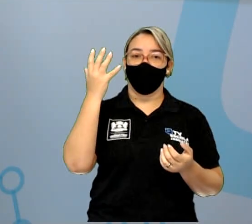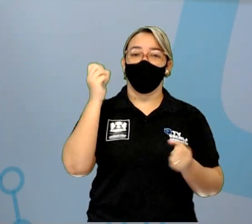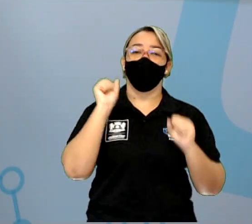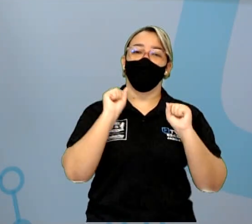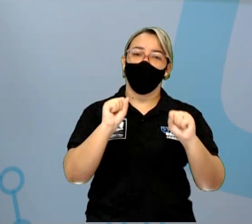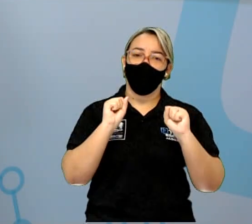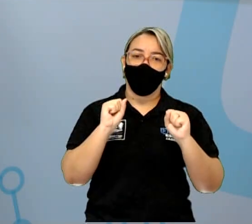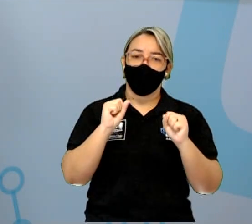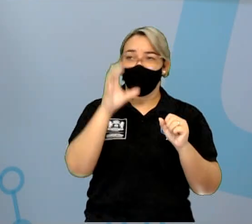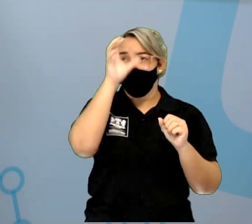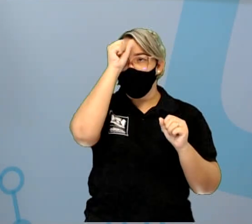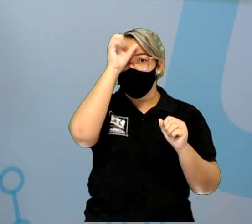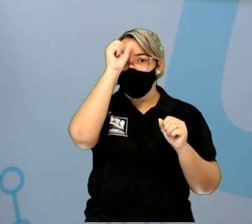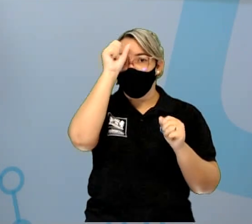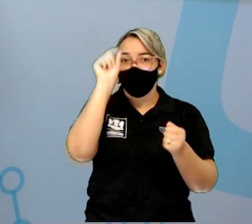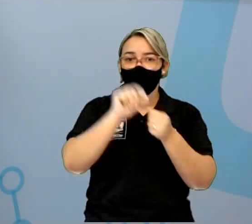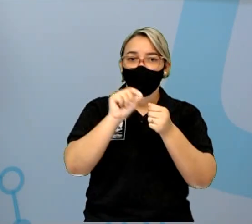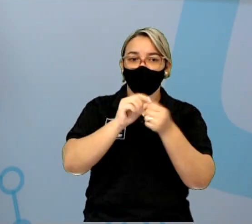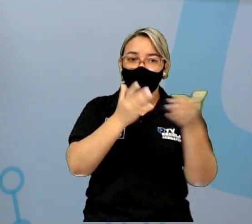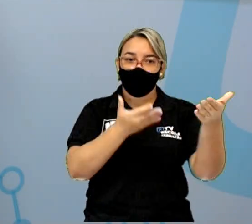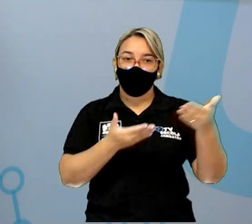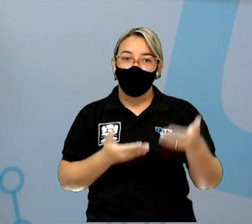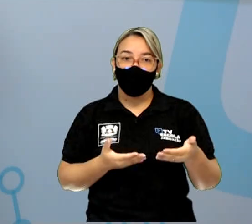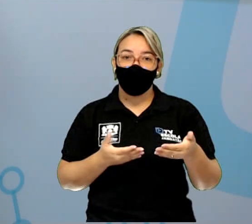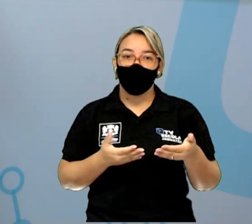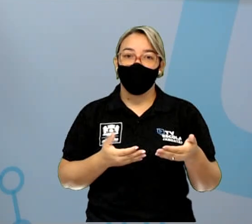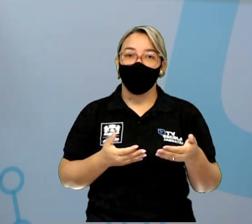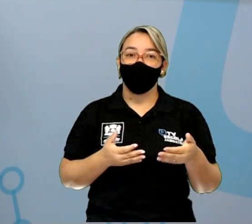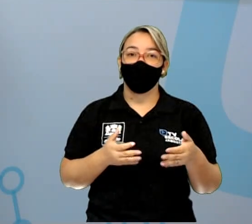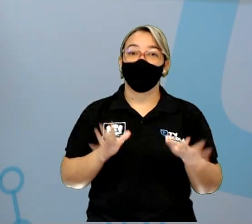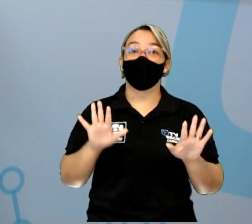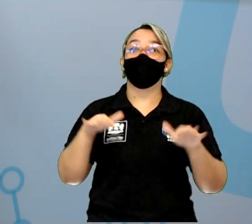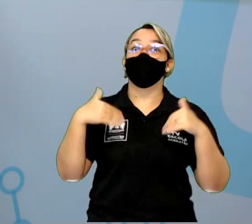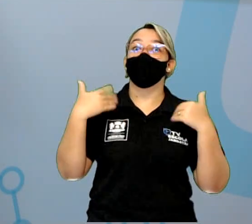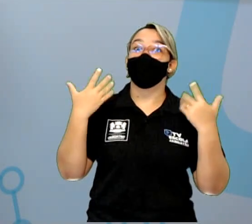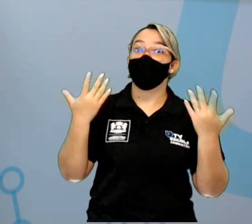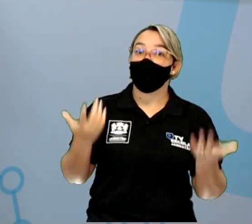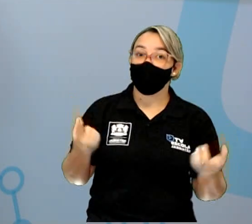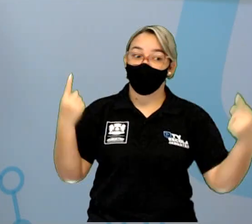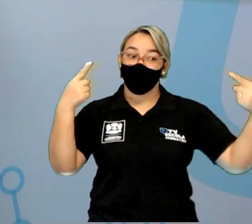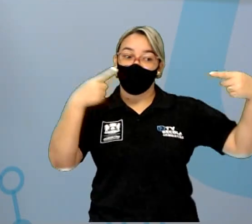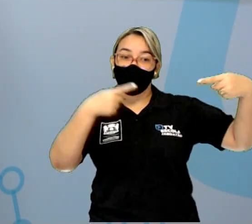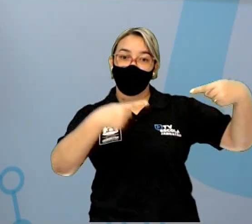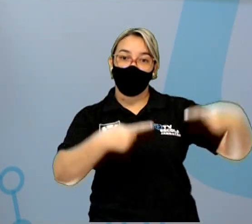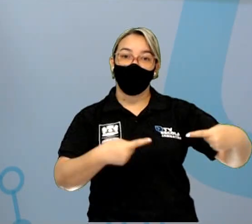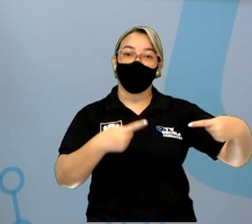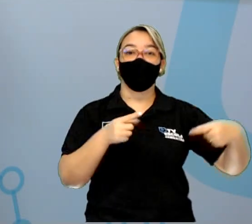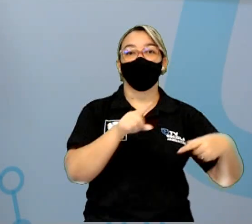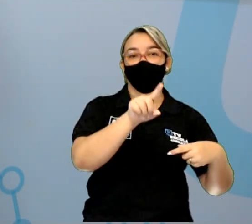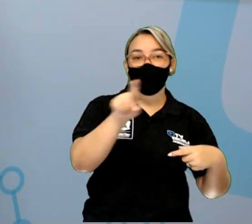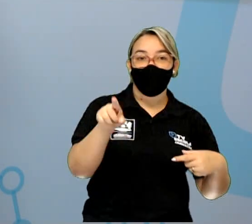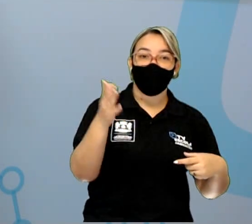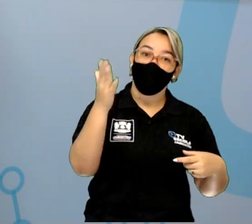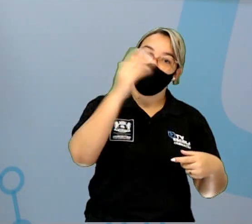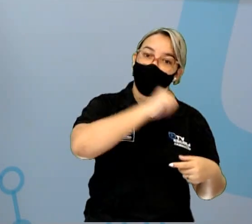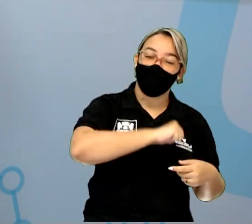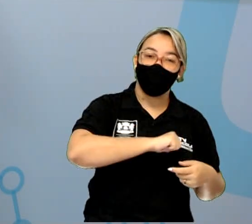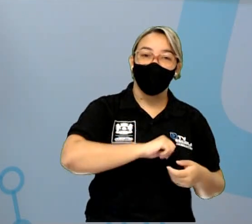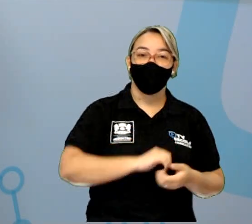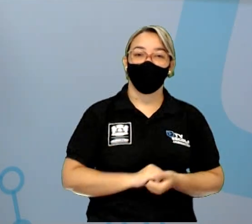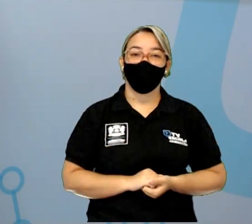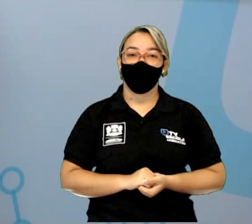aqui a fazer. E aí, crianças, eu tenho um desafio pra vocês. Vamos ver qual é?